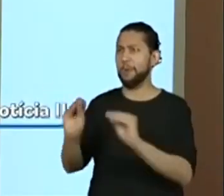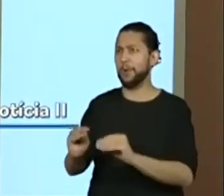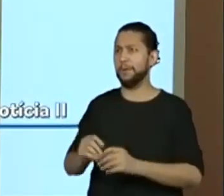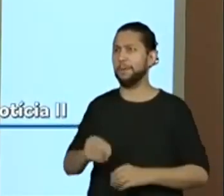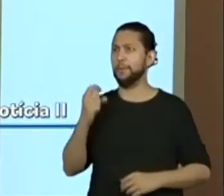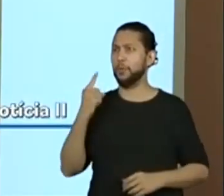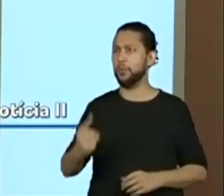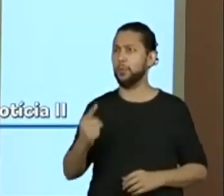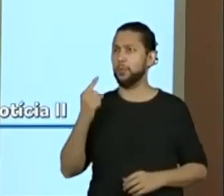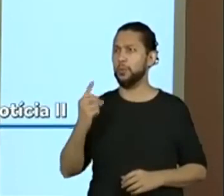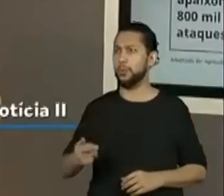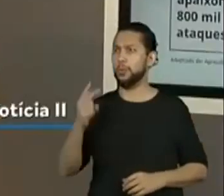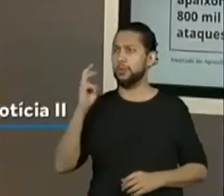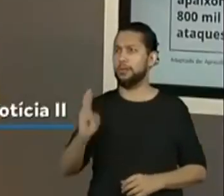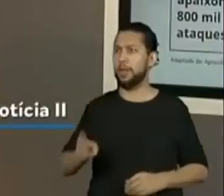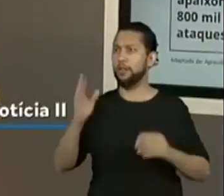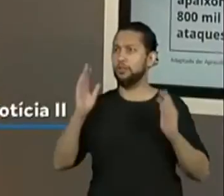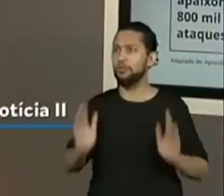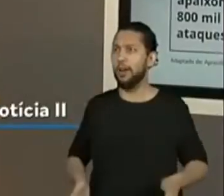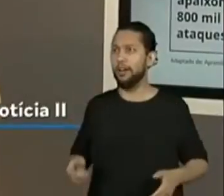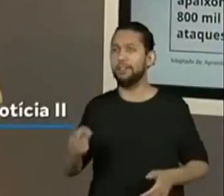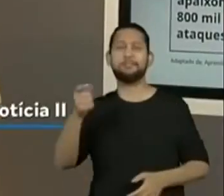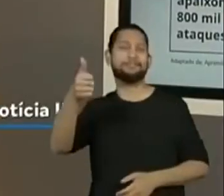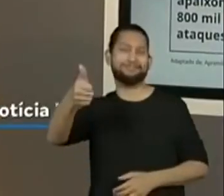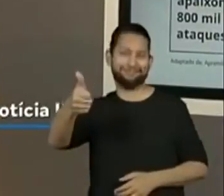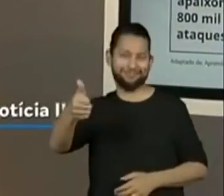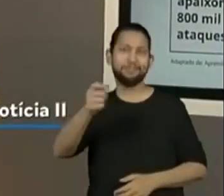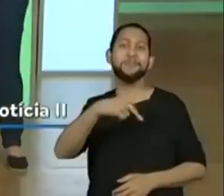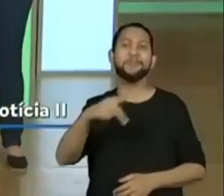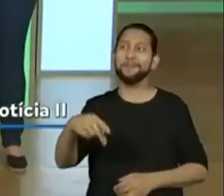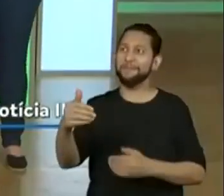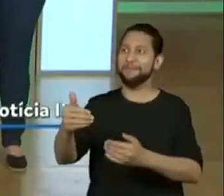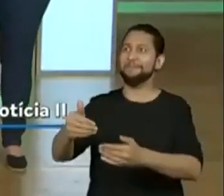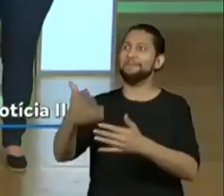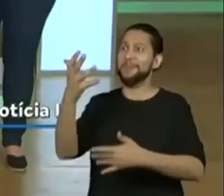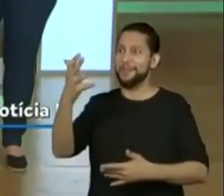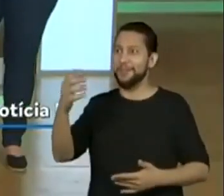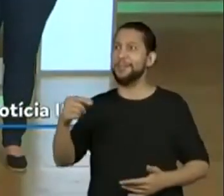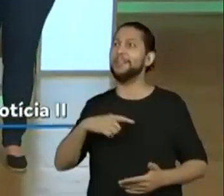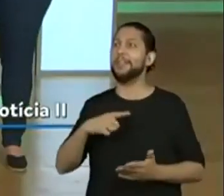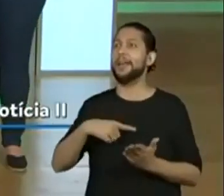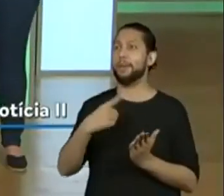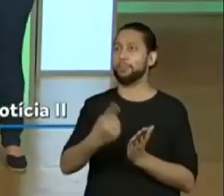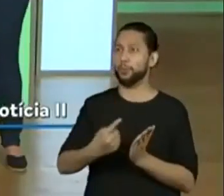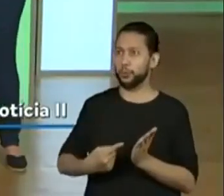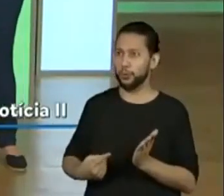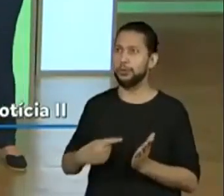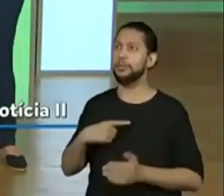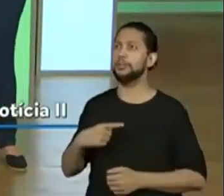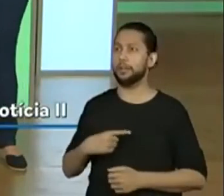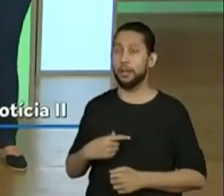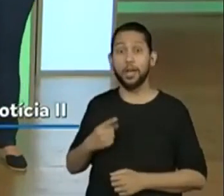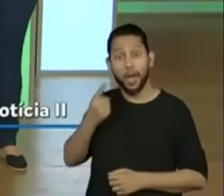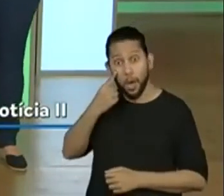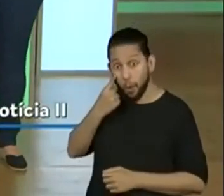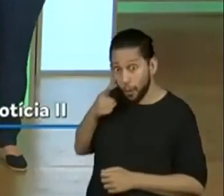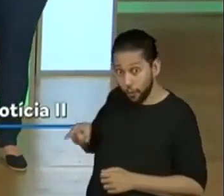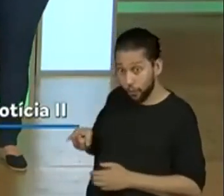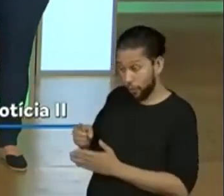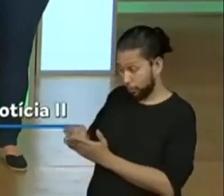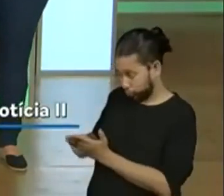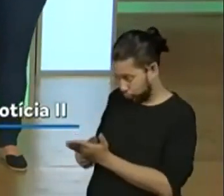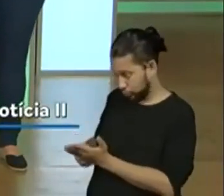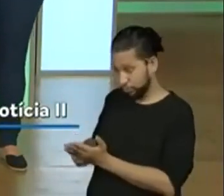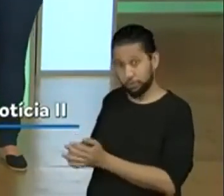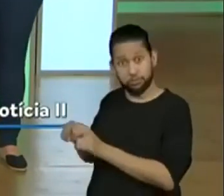dois, três. Vai estar lá no chat. Olha só, os professores estão falando. Tem na apostila. É uma atividade retirada aí da apostila do